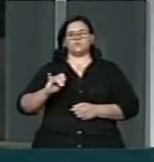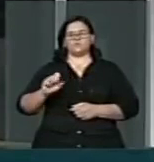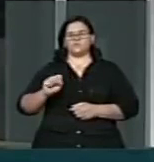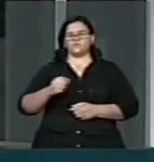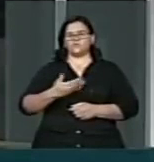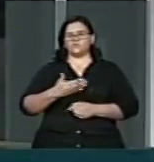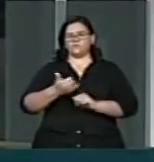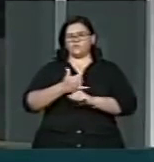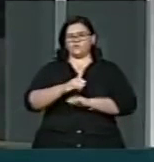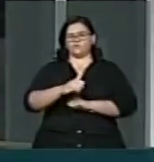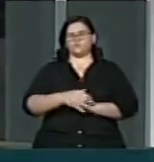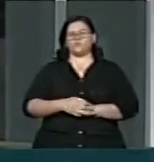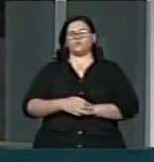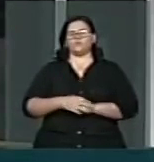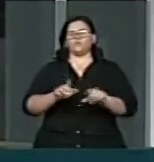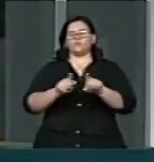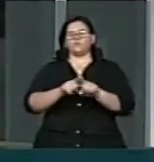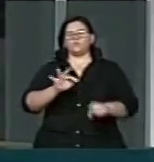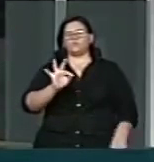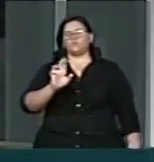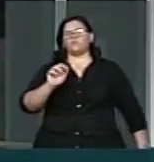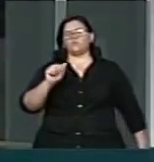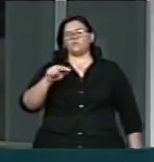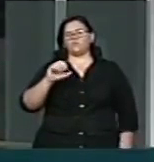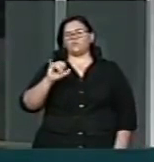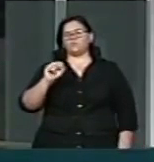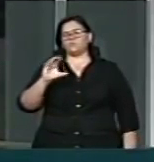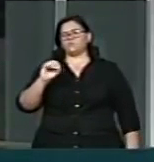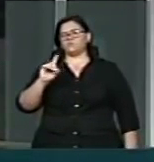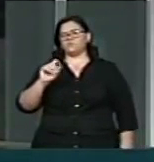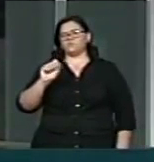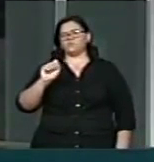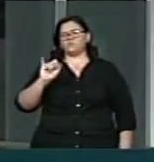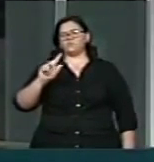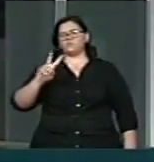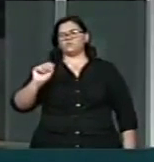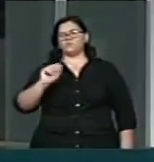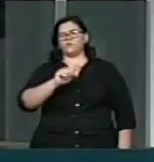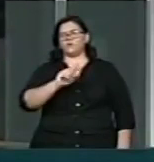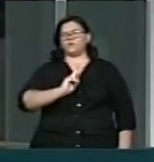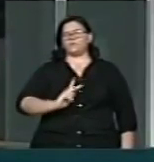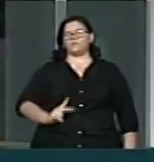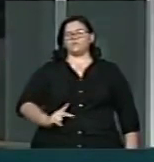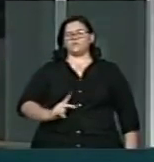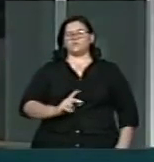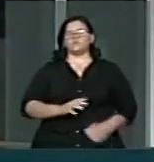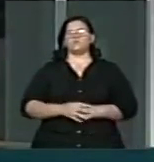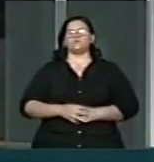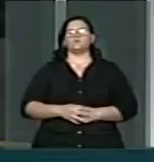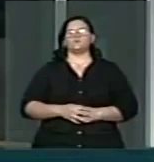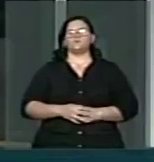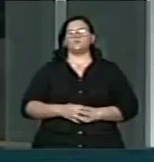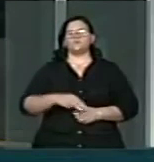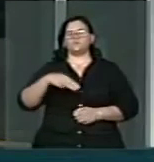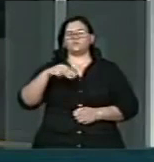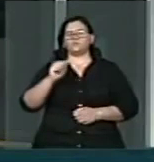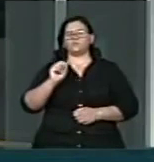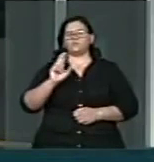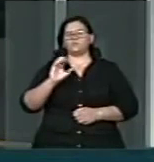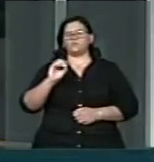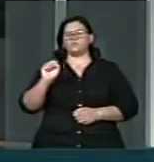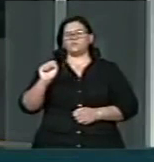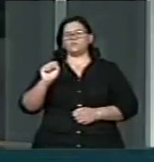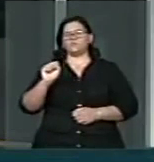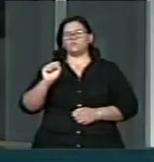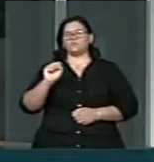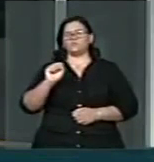Francisco da Silva, representante da Secretaria-Geral da Presidência da República. Marcos Vilene da